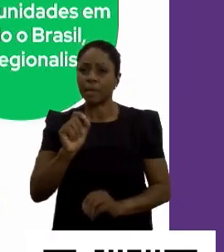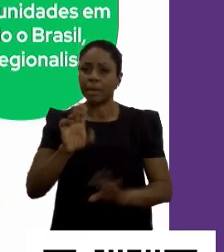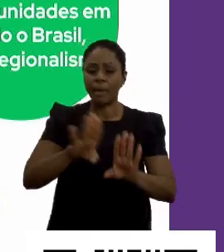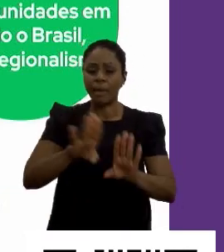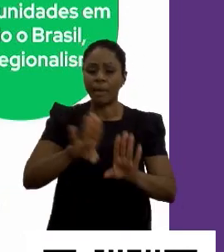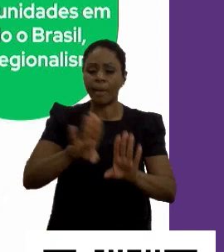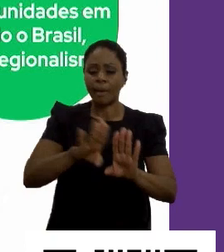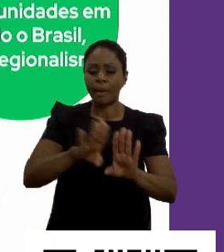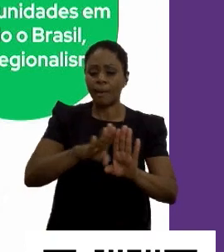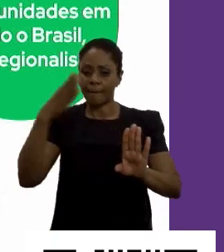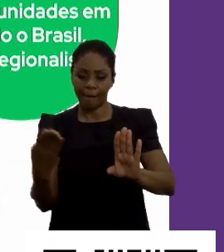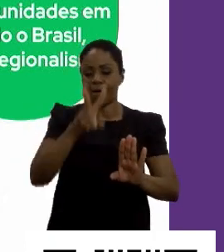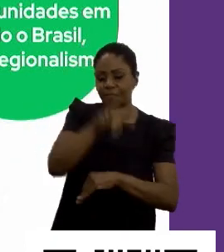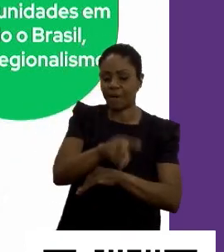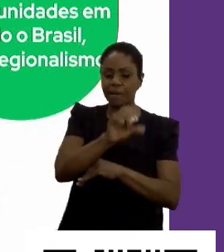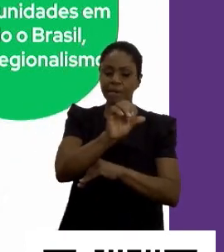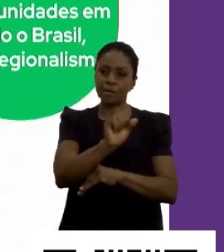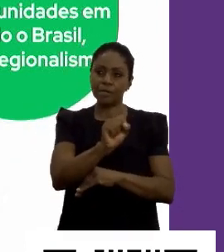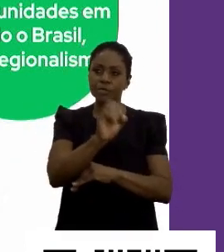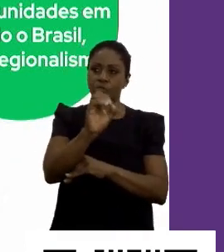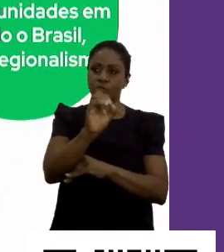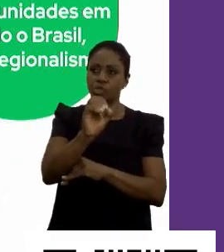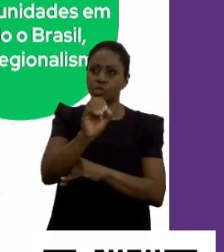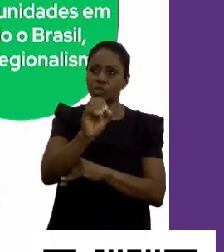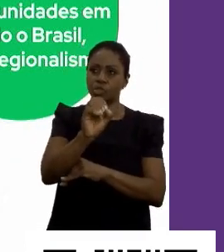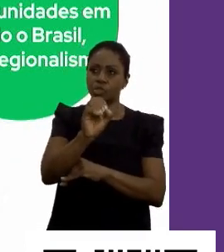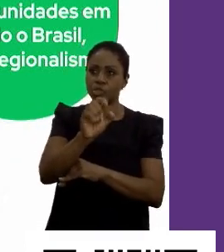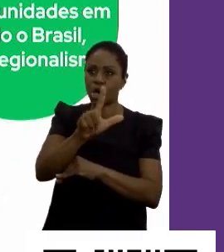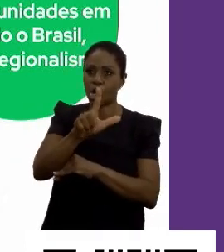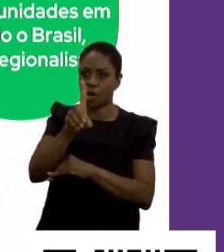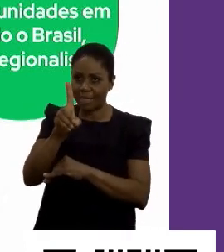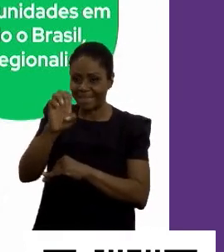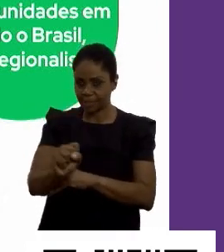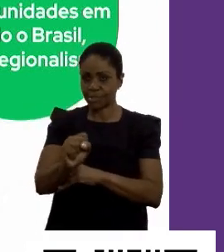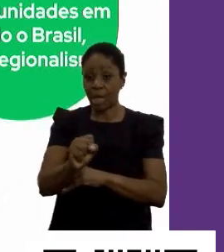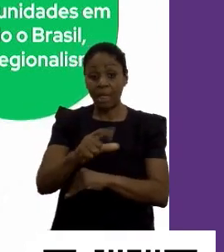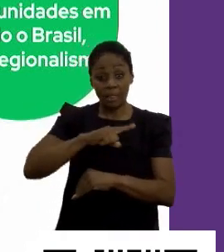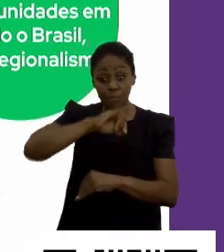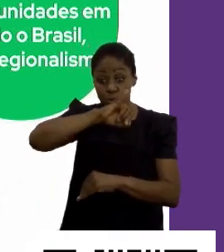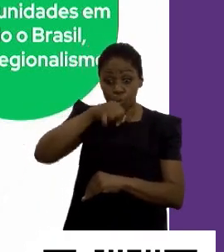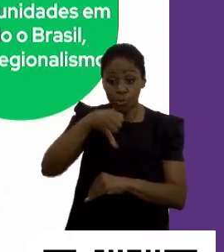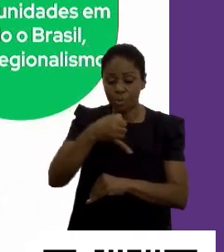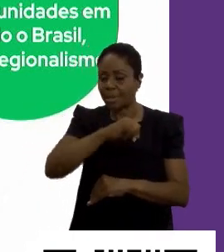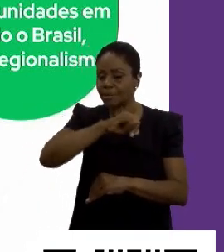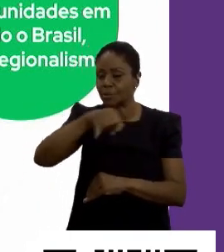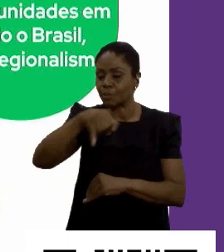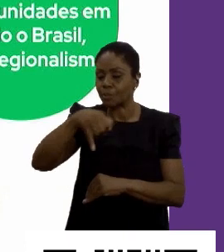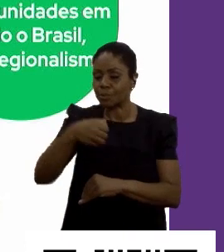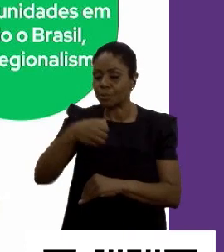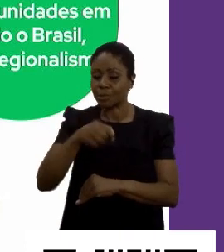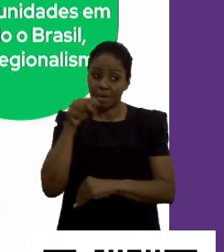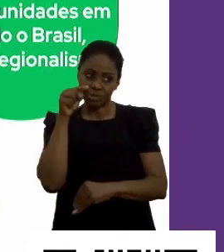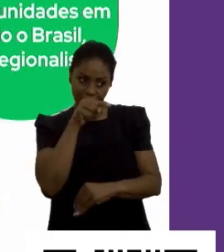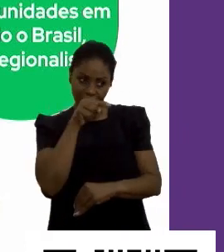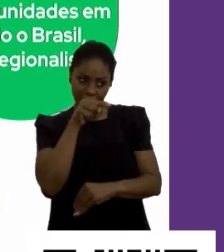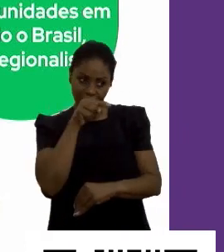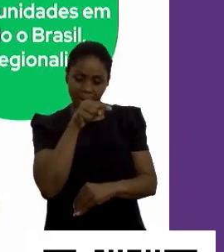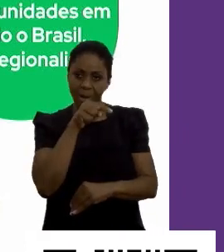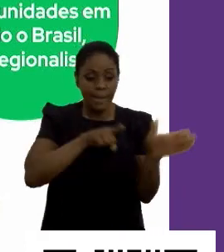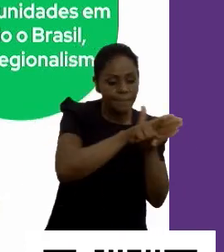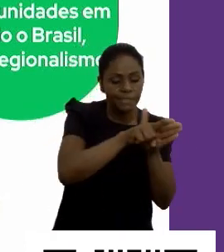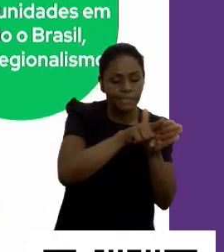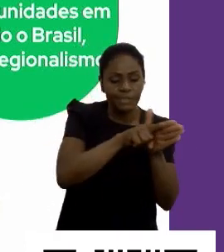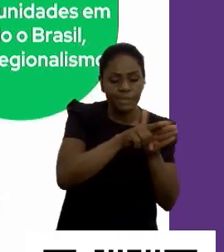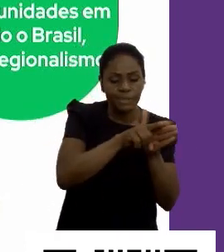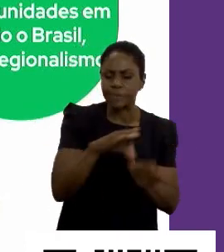vagas da Solid, né? Hoje nós temos aí quase 30 mil oportunidades lá cadastradas. E o interessante é que, em pesquisa recente,